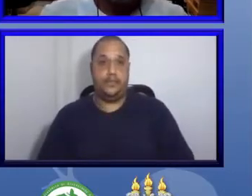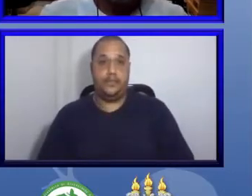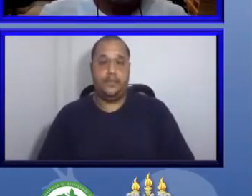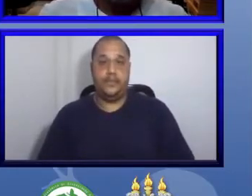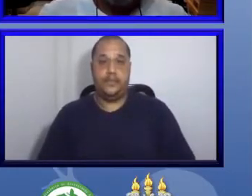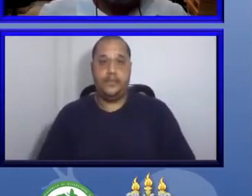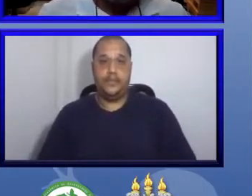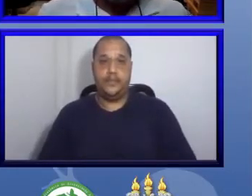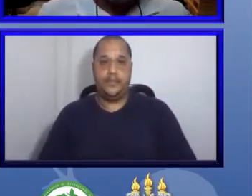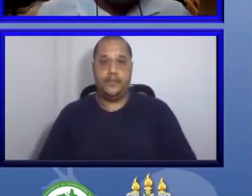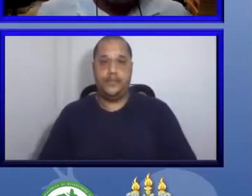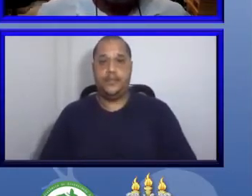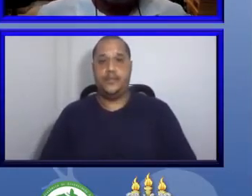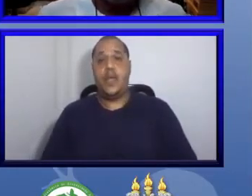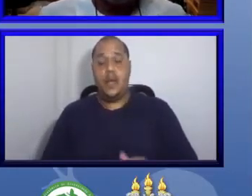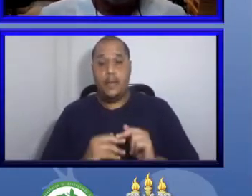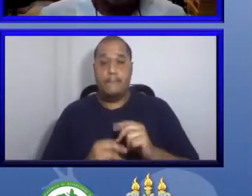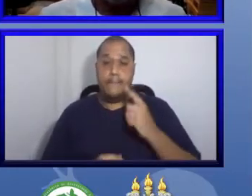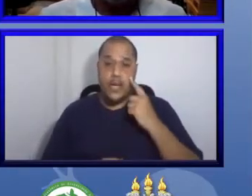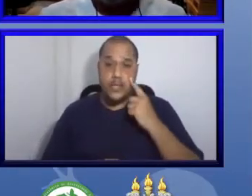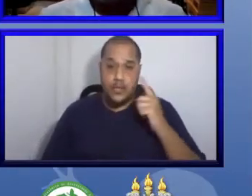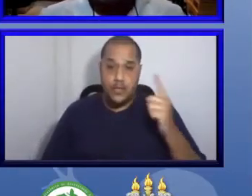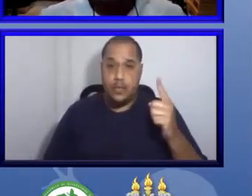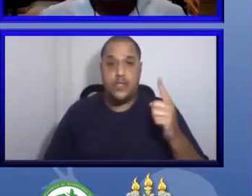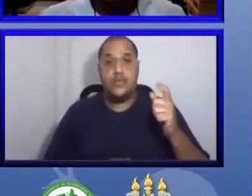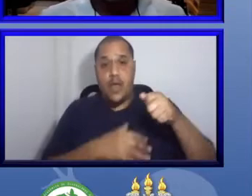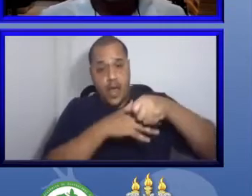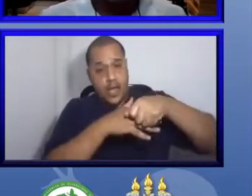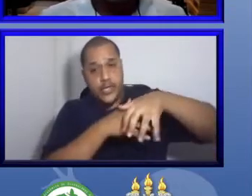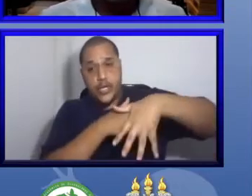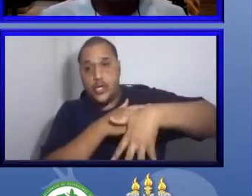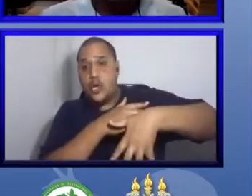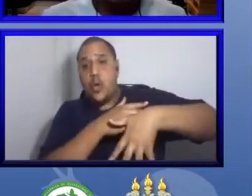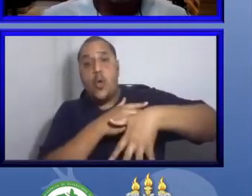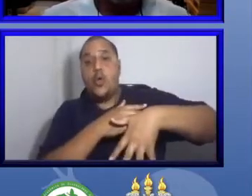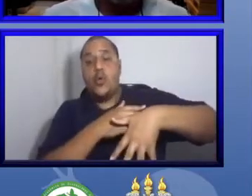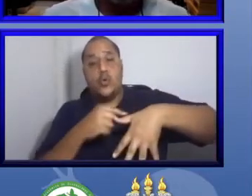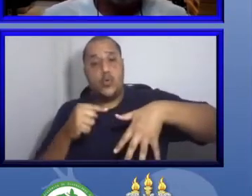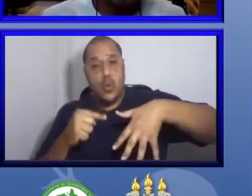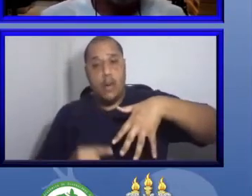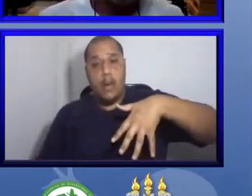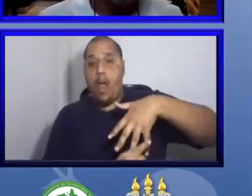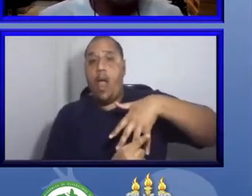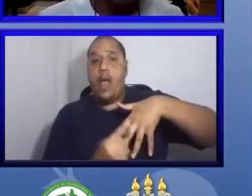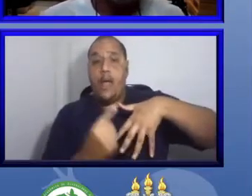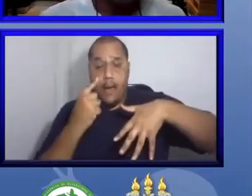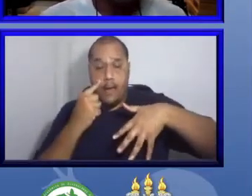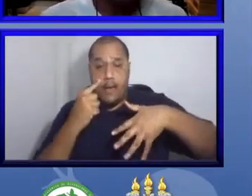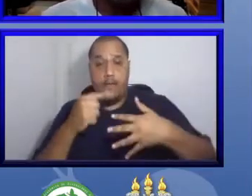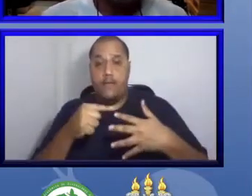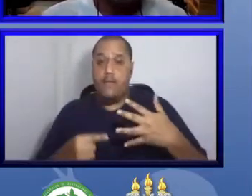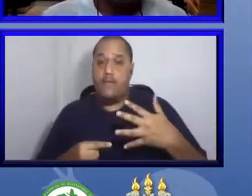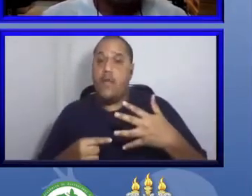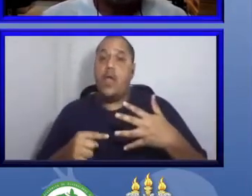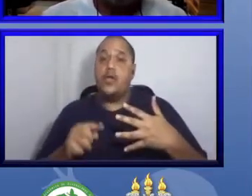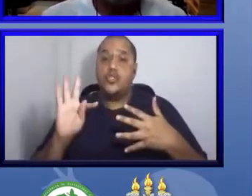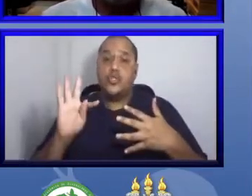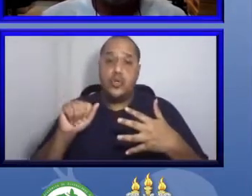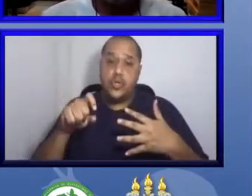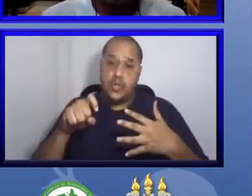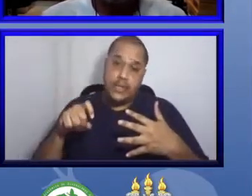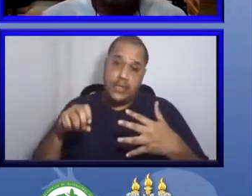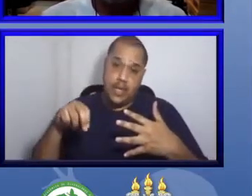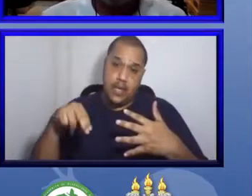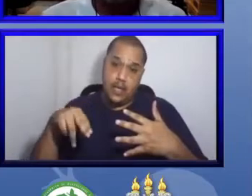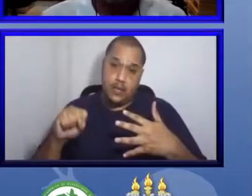Os taxons. Aí nós fizemos uma avaliação vendo quais seriam os